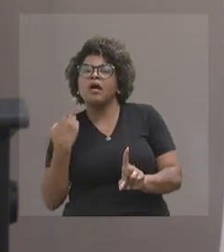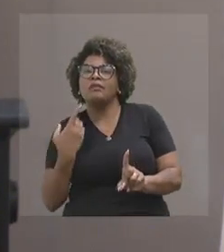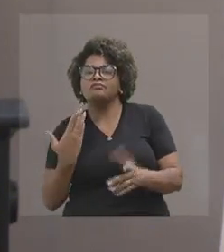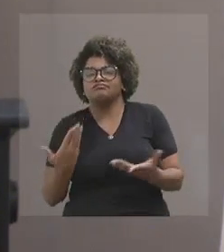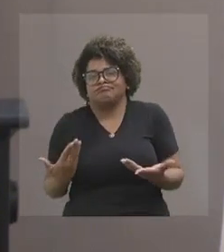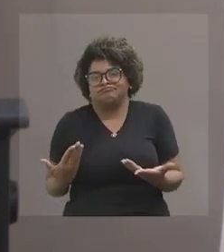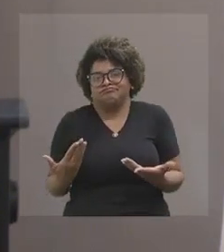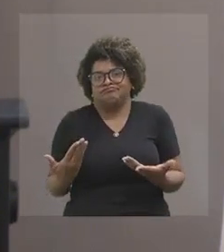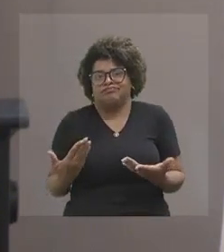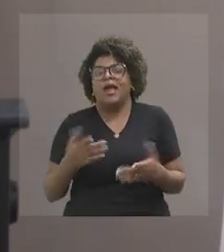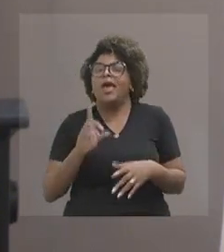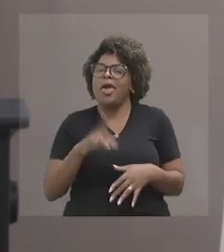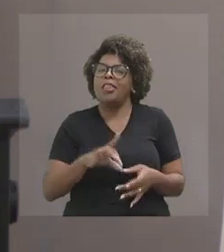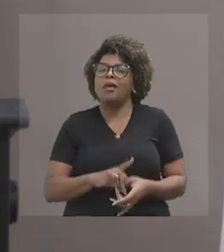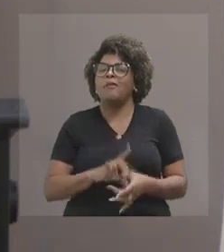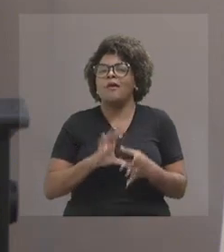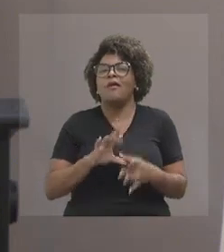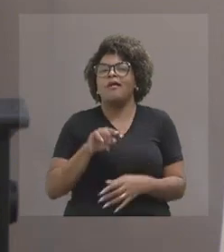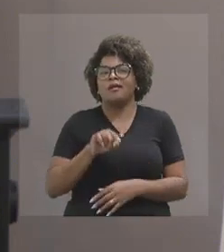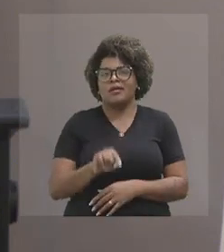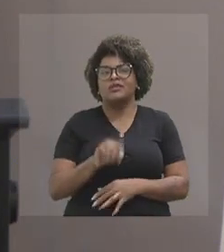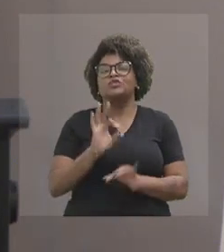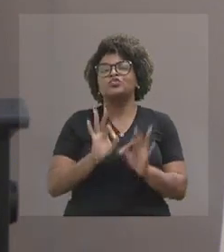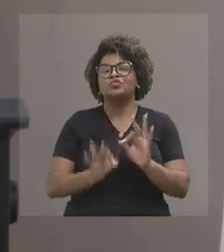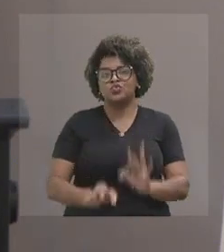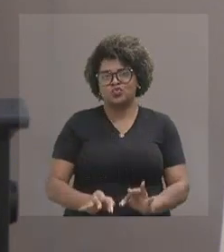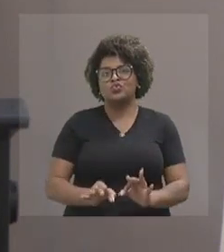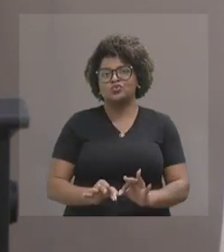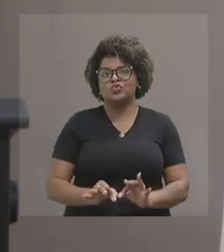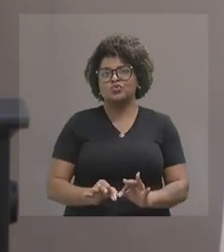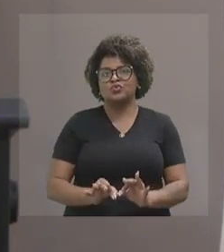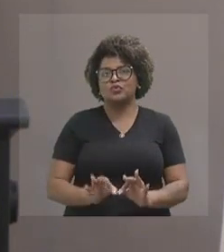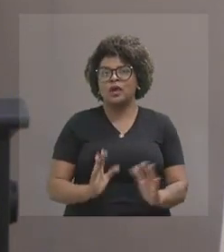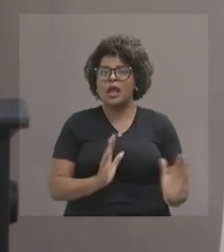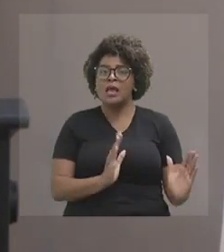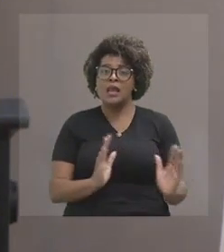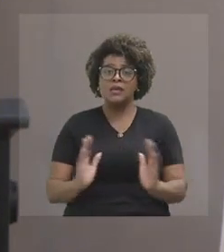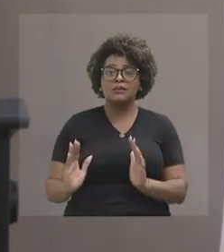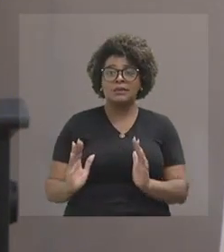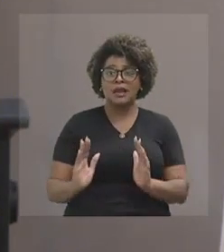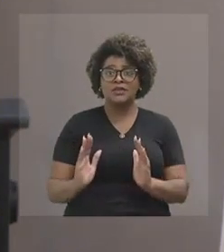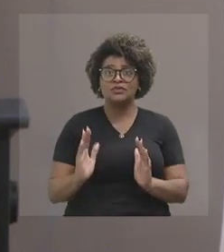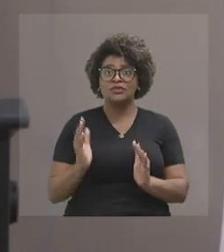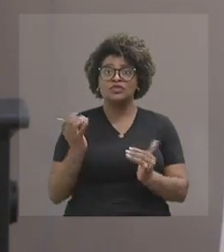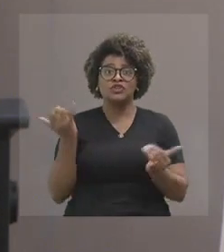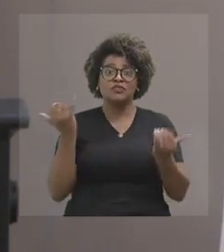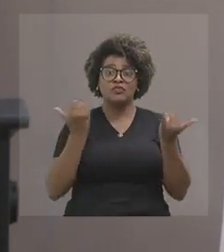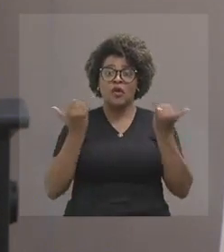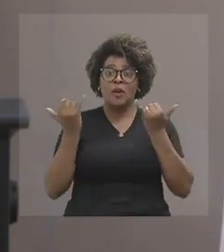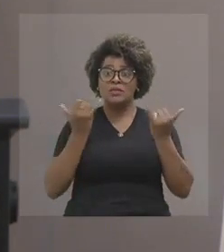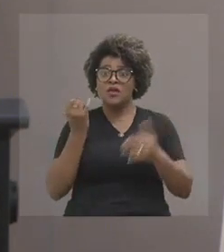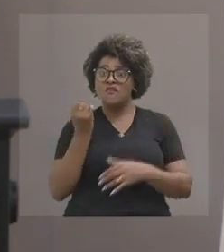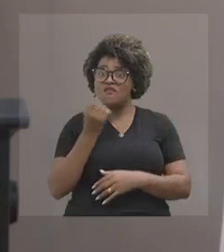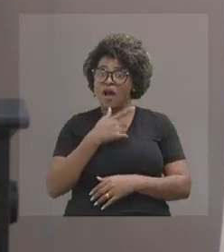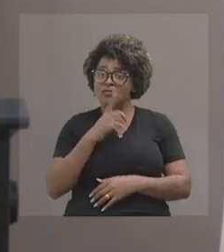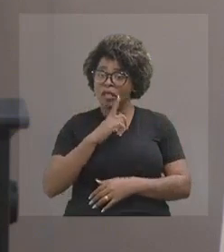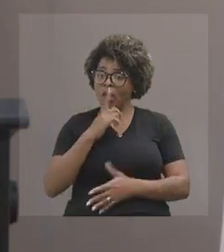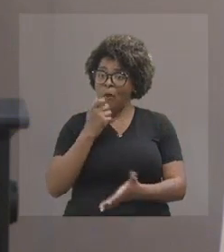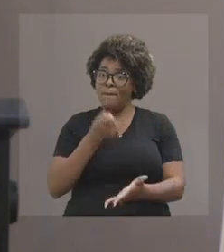isso é democrático, isso é justo e, em tempos de fake news, é nossa obrigação fazer isso. Então,